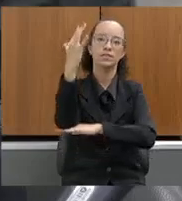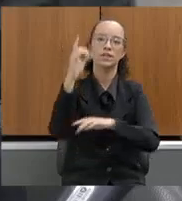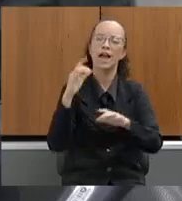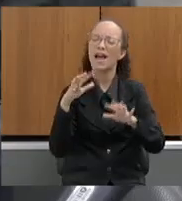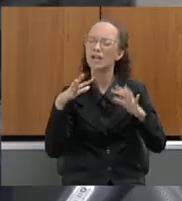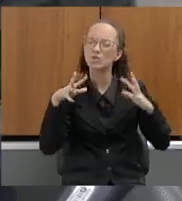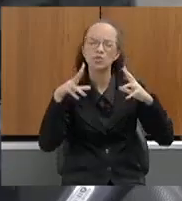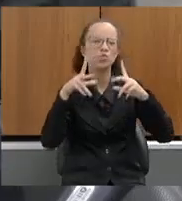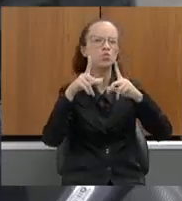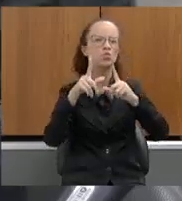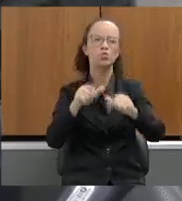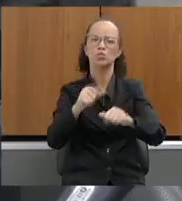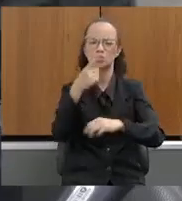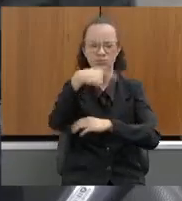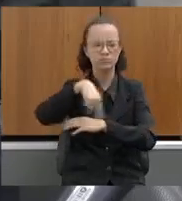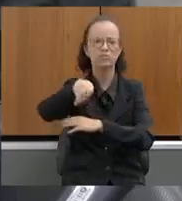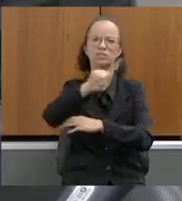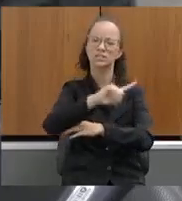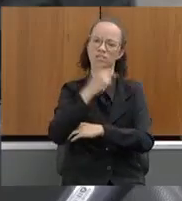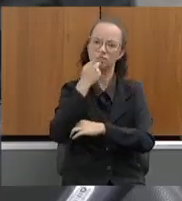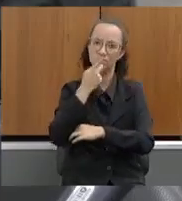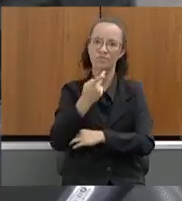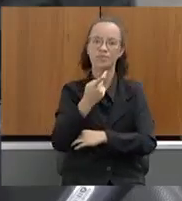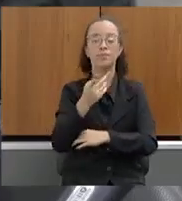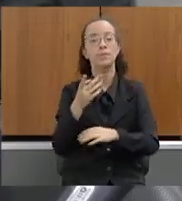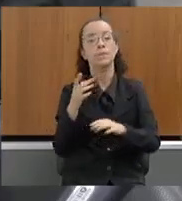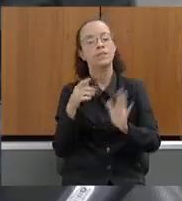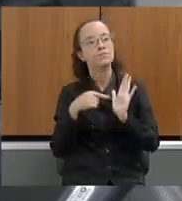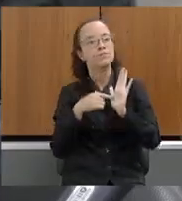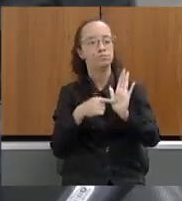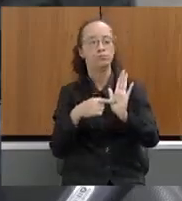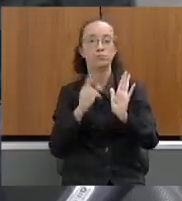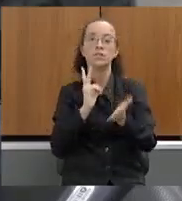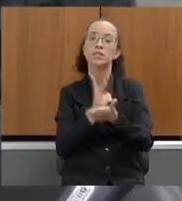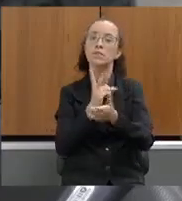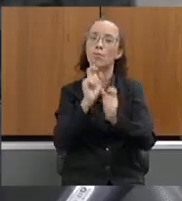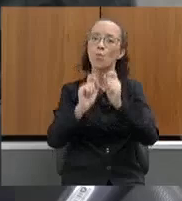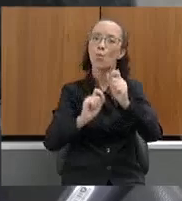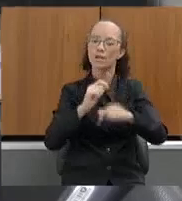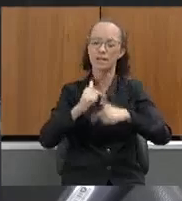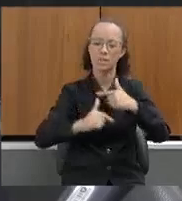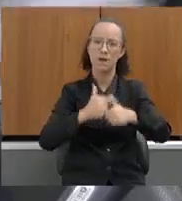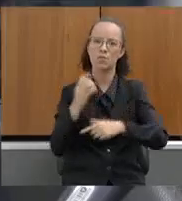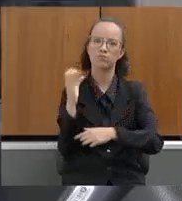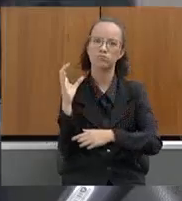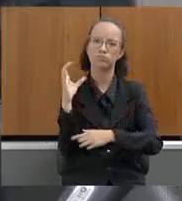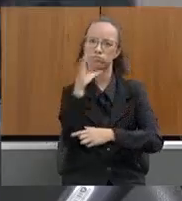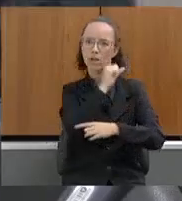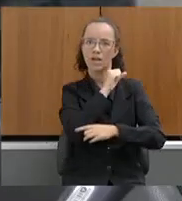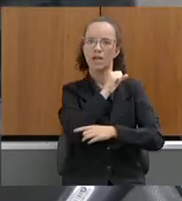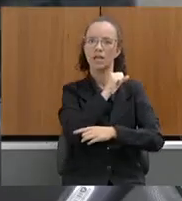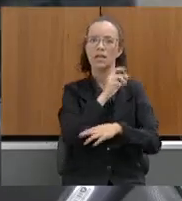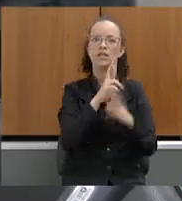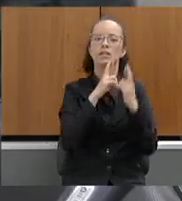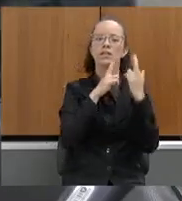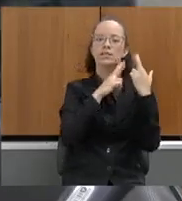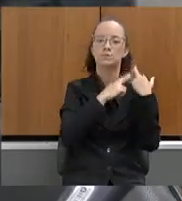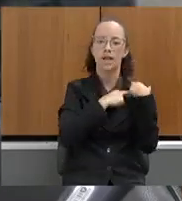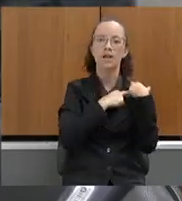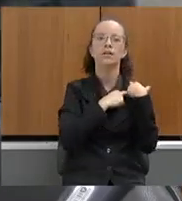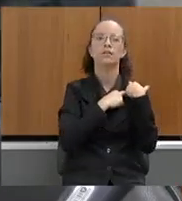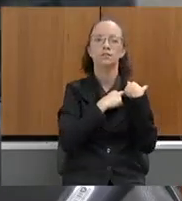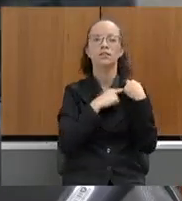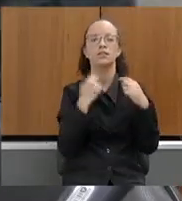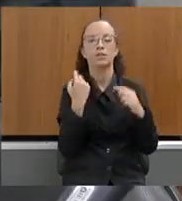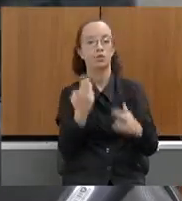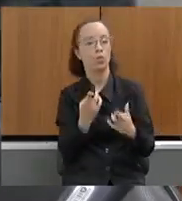todas essas questões que vocês vêm tratando, destacando sempre eficiência sem abrir mão da responsabilidade e do